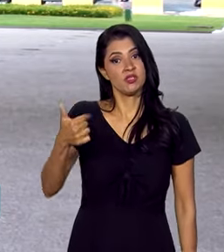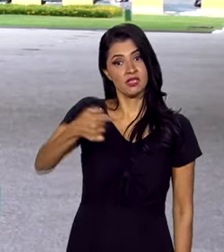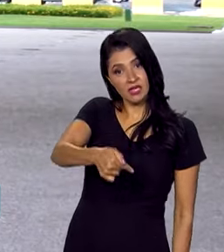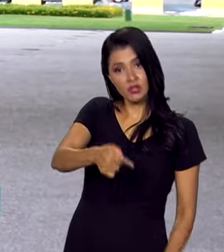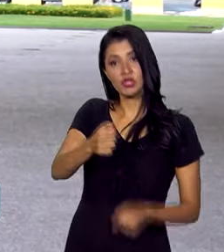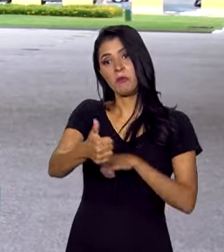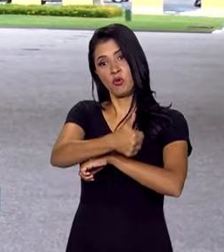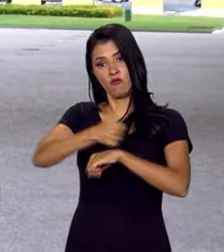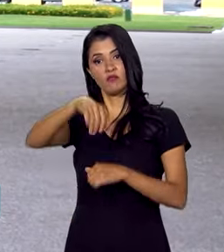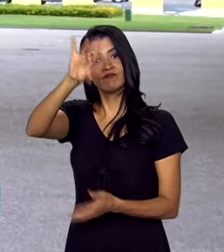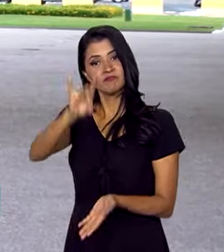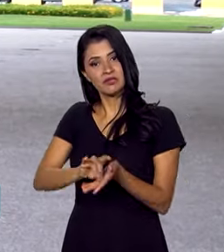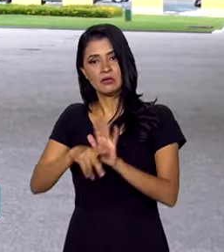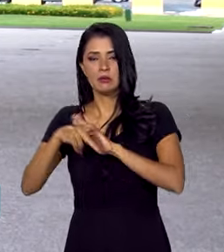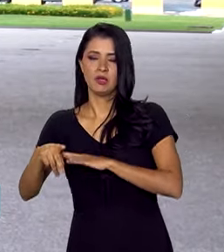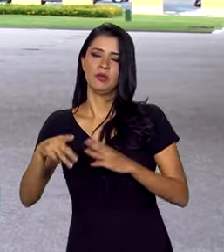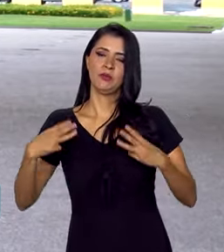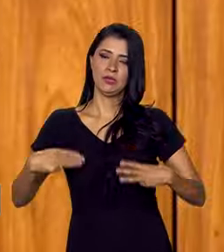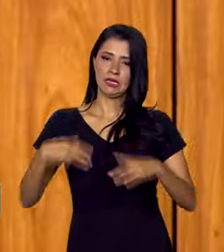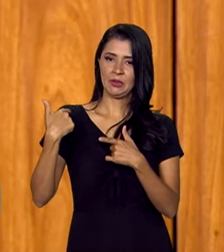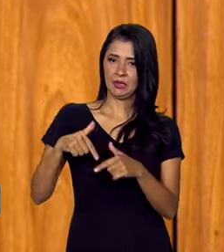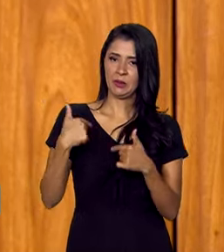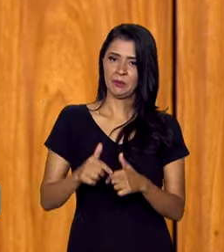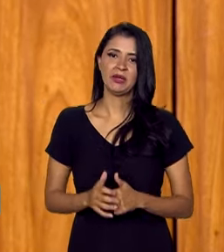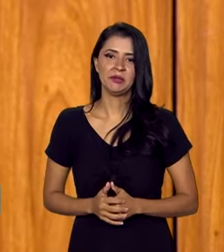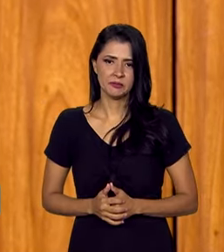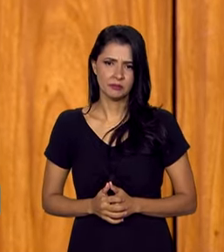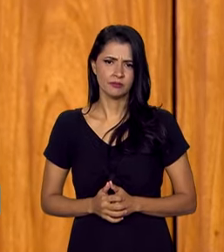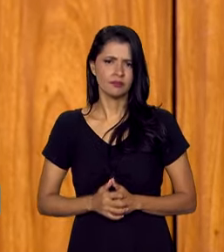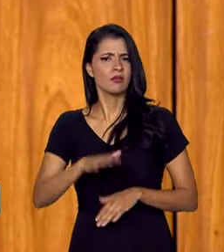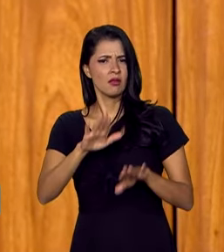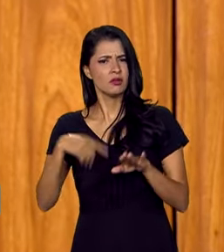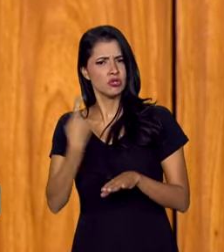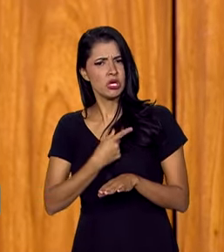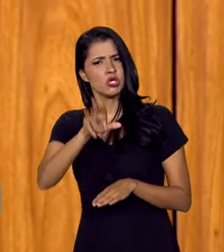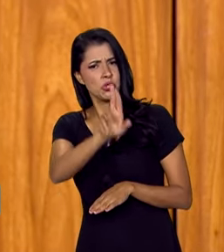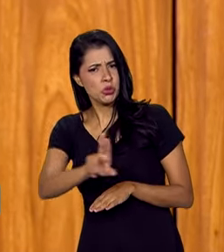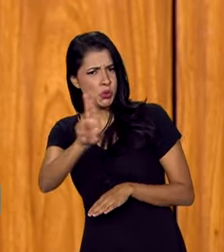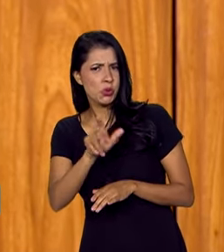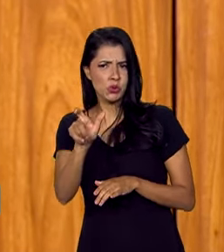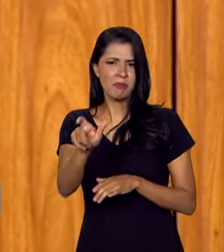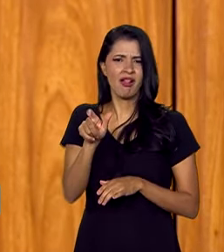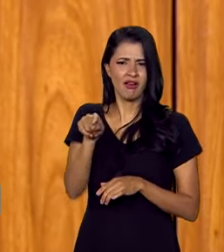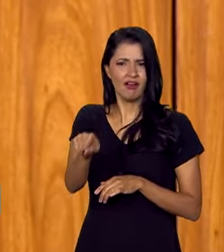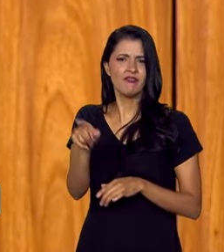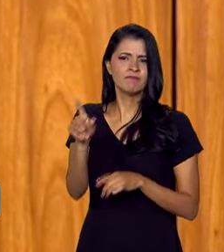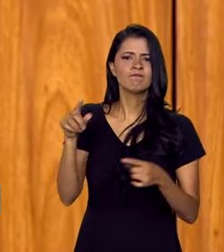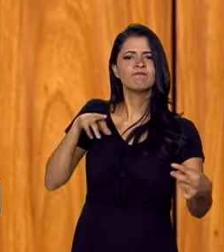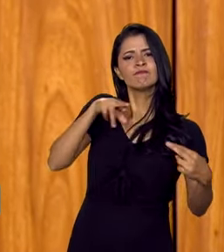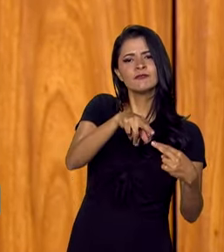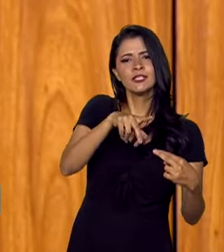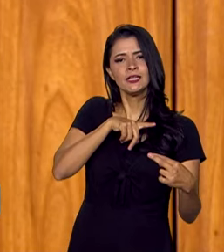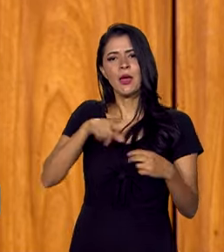a profissão foi reconhecida pelo Ministério do Trabalho. Muitas vezes, usamos também o termo com referência aos então